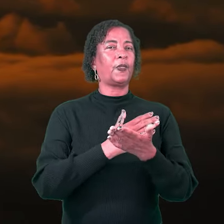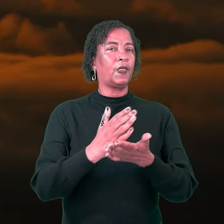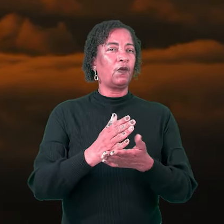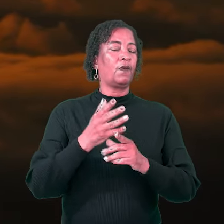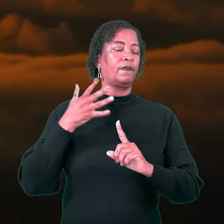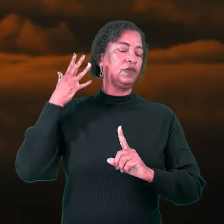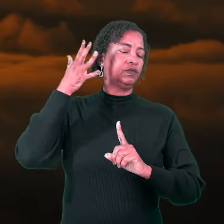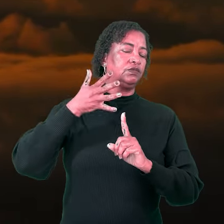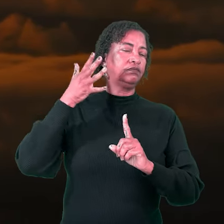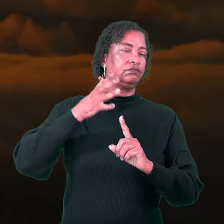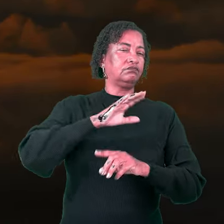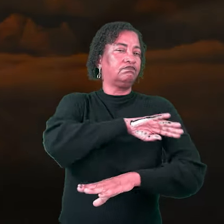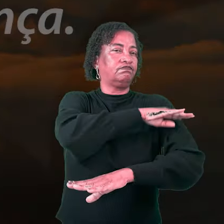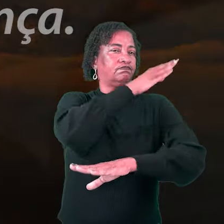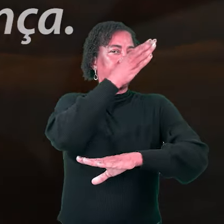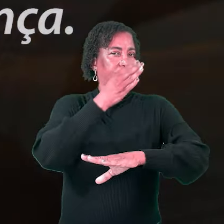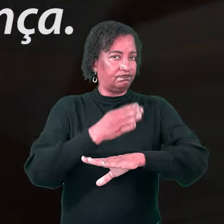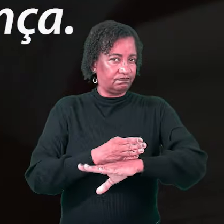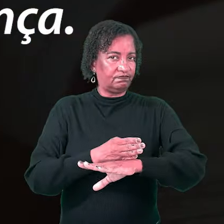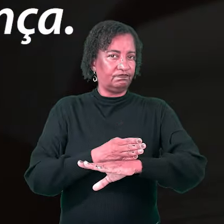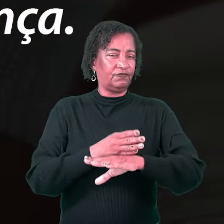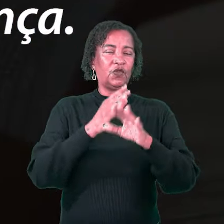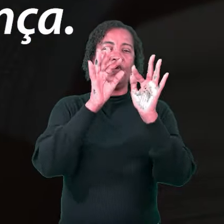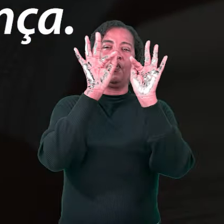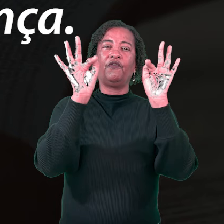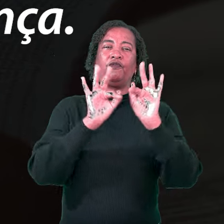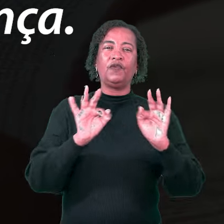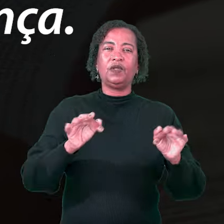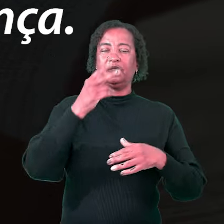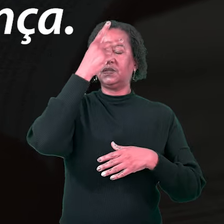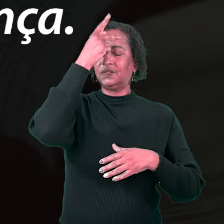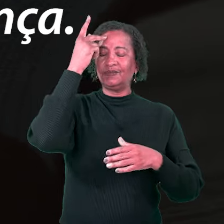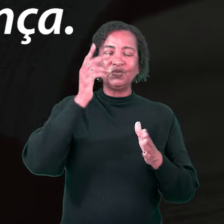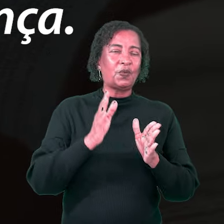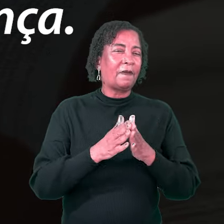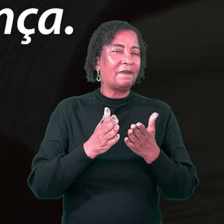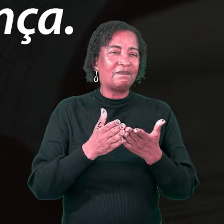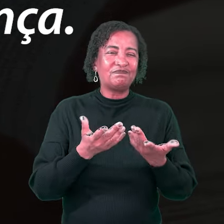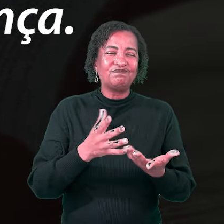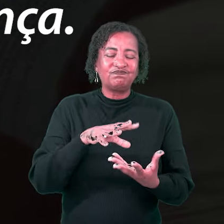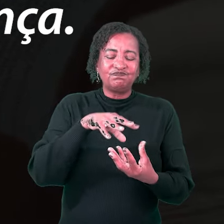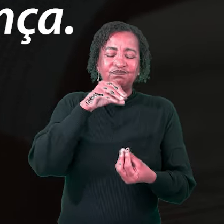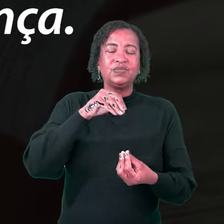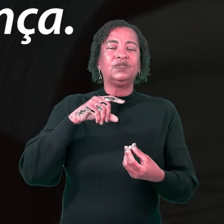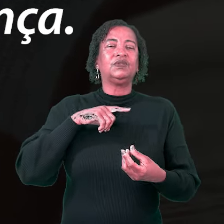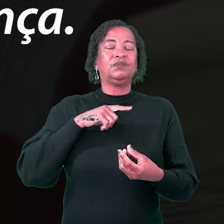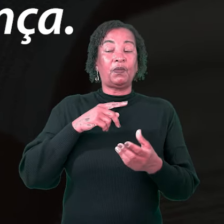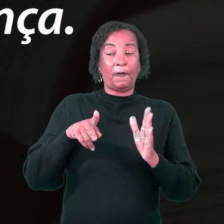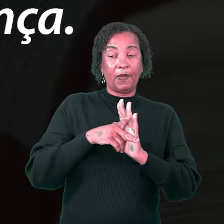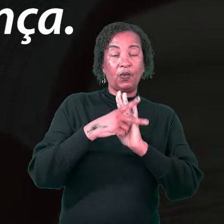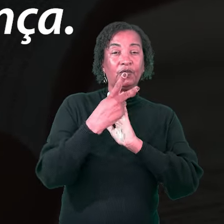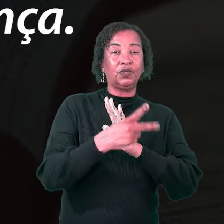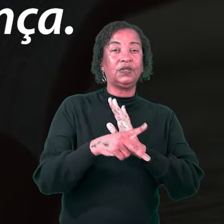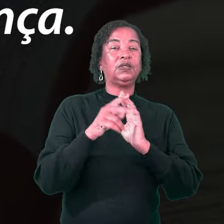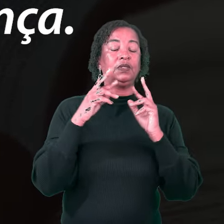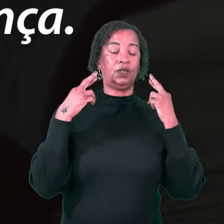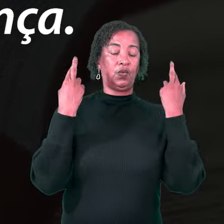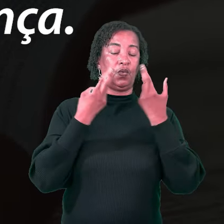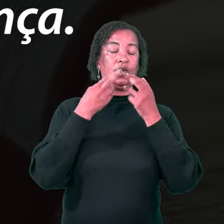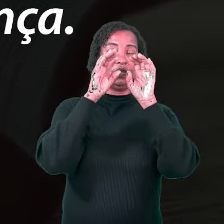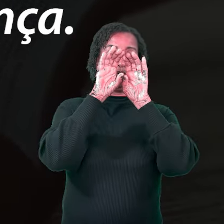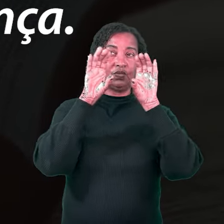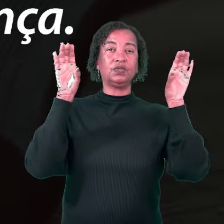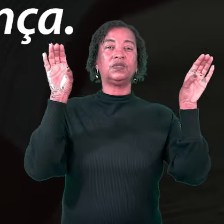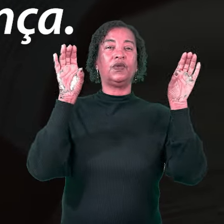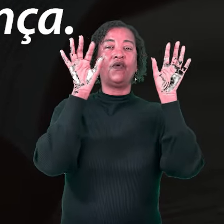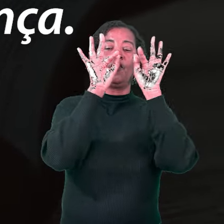do sermão da montanha. Bem-aventurados os pobres e espírito, pois deles é o reino dos céus. Bem